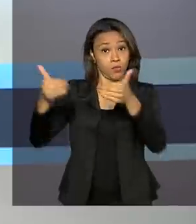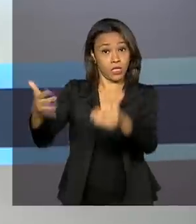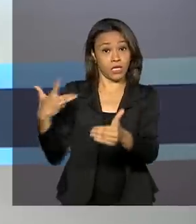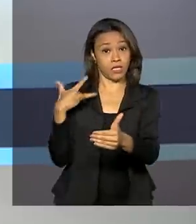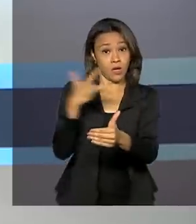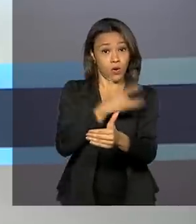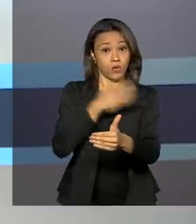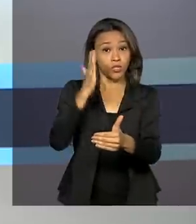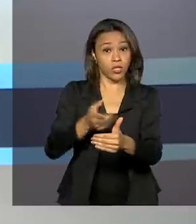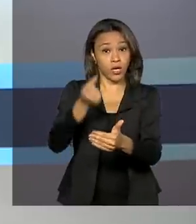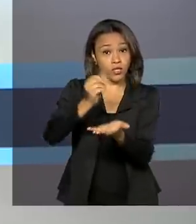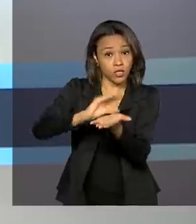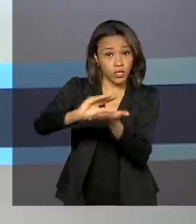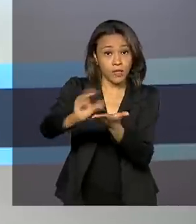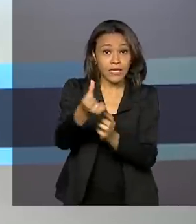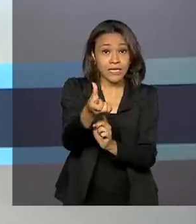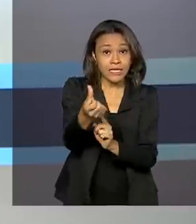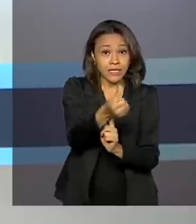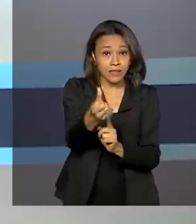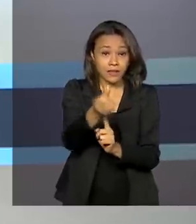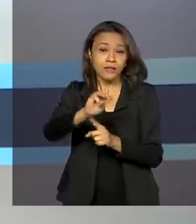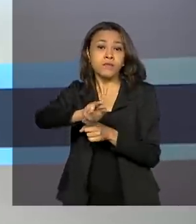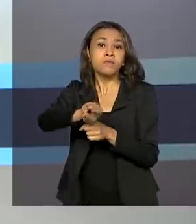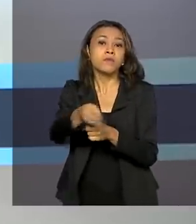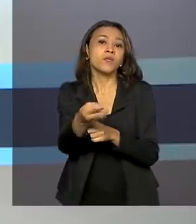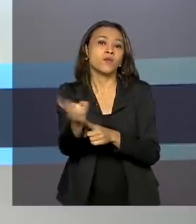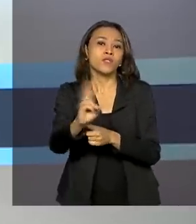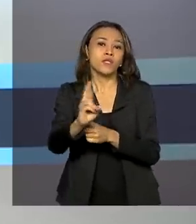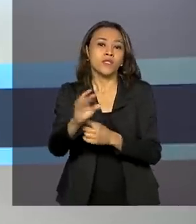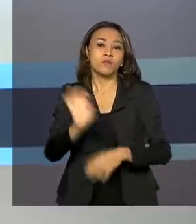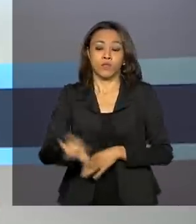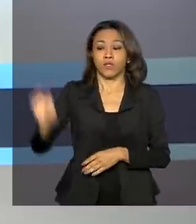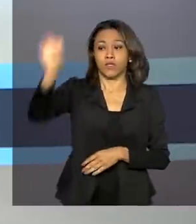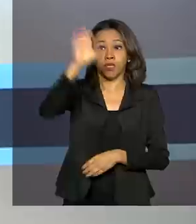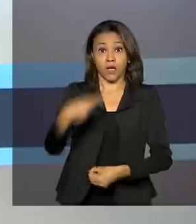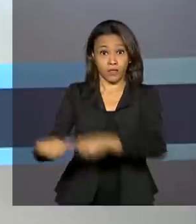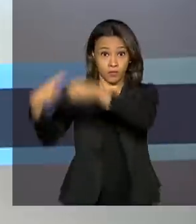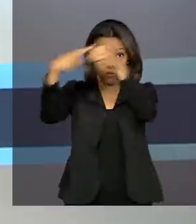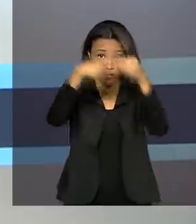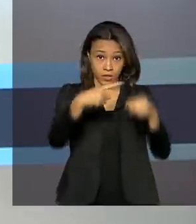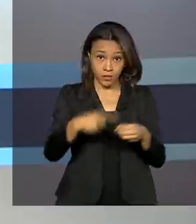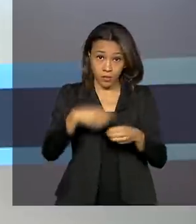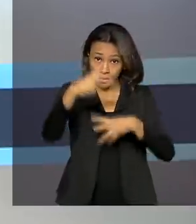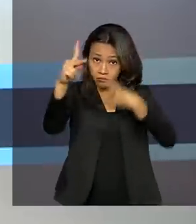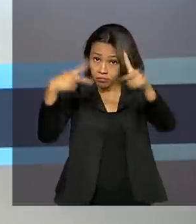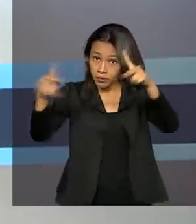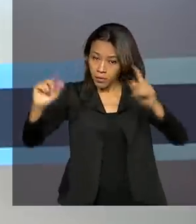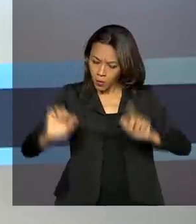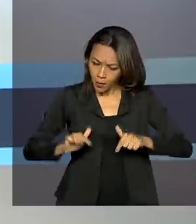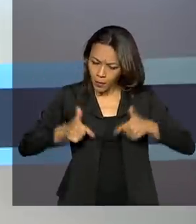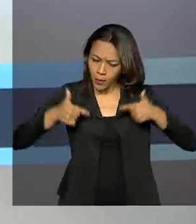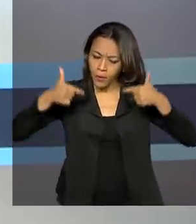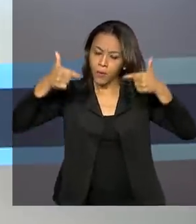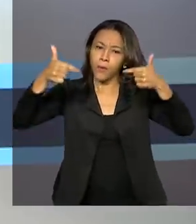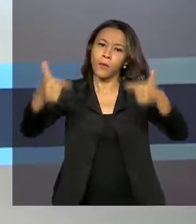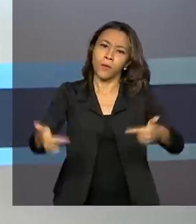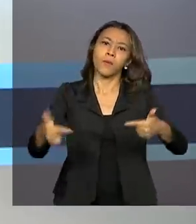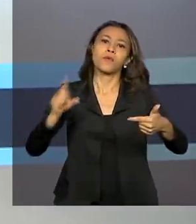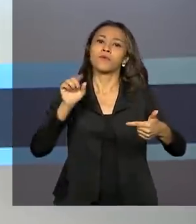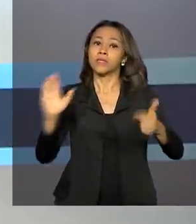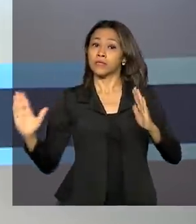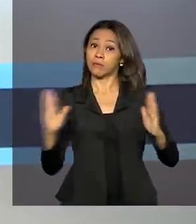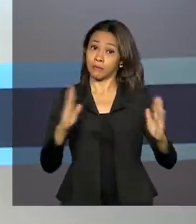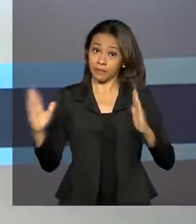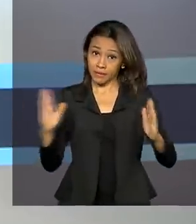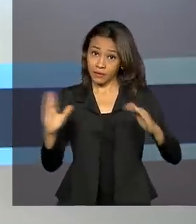liberou 66 milhões de reais para estados e municípios fortalecerem o serviço de verificação de óbito nesse